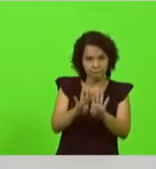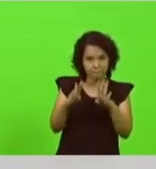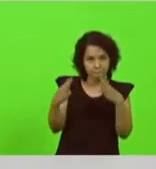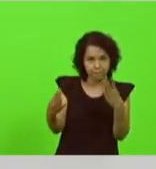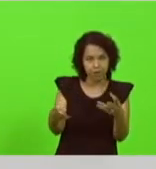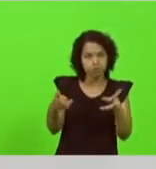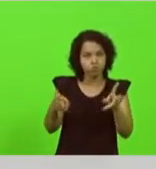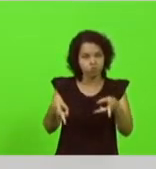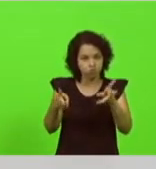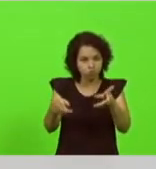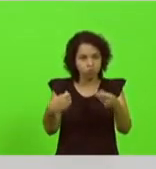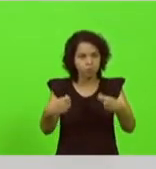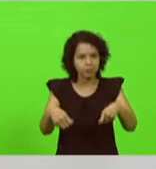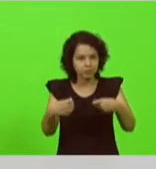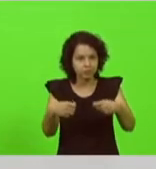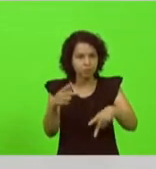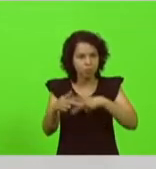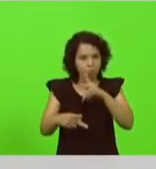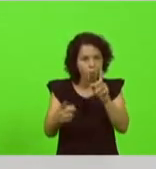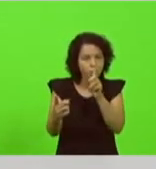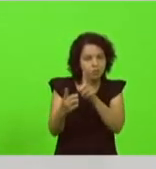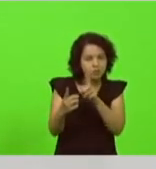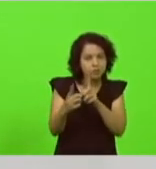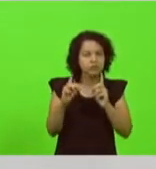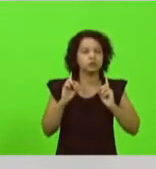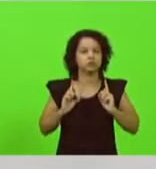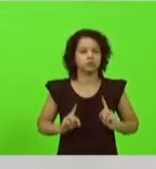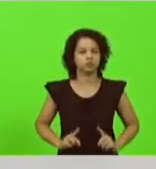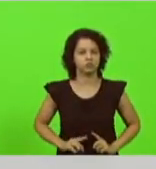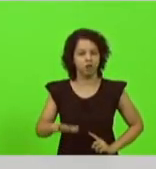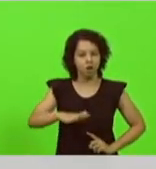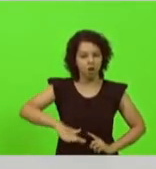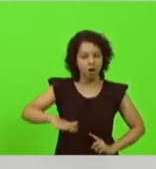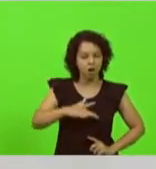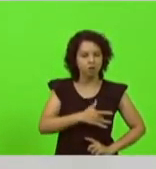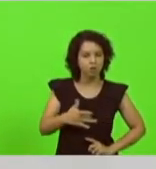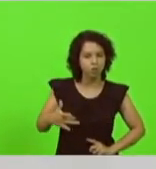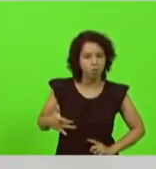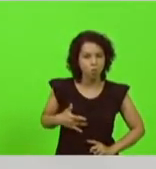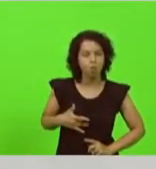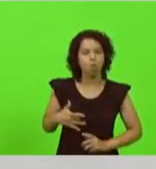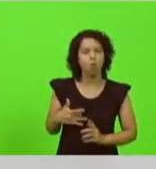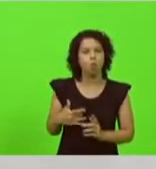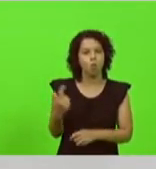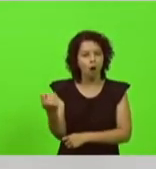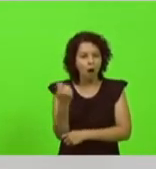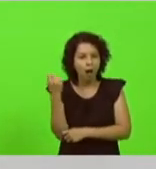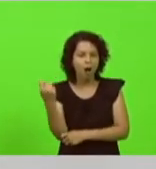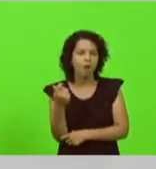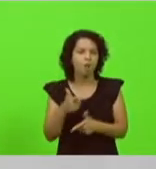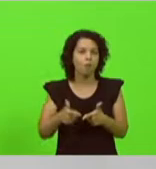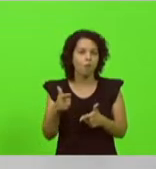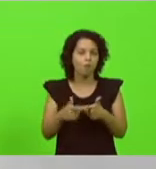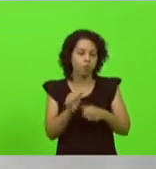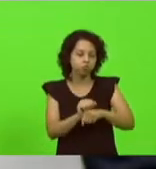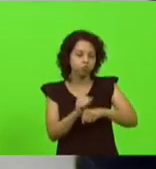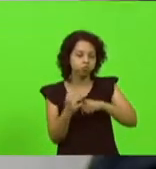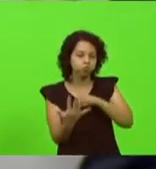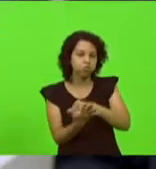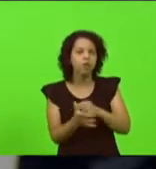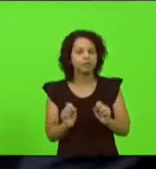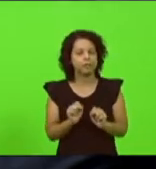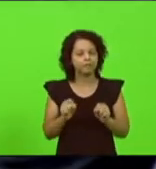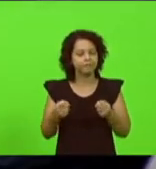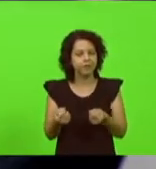dignidade. Ainda na área da saúde, neste momento de agravamento do coronavírus, defendo a vacina,